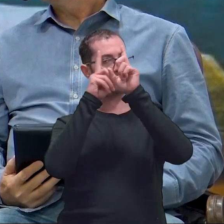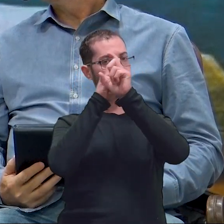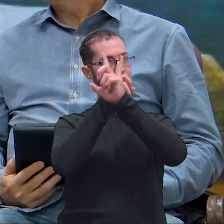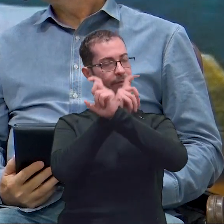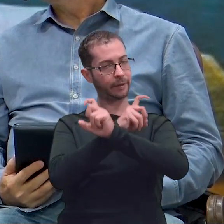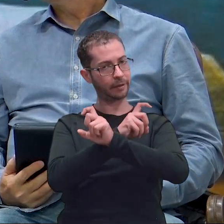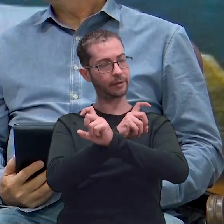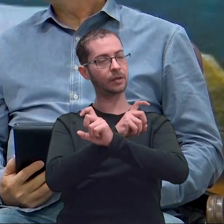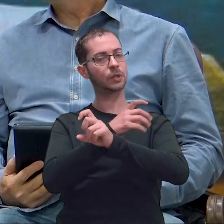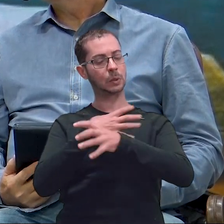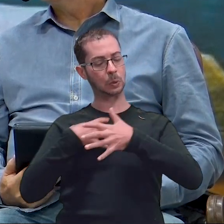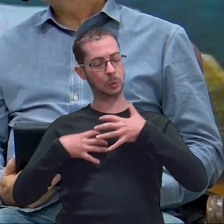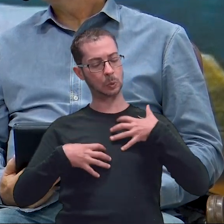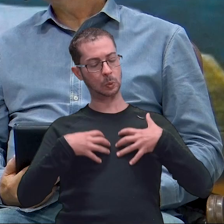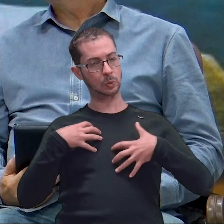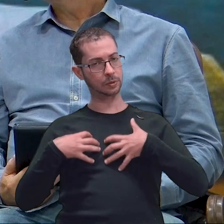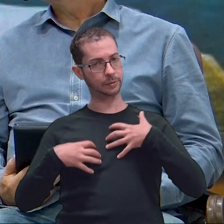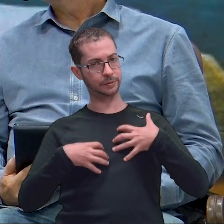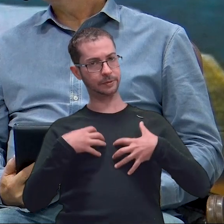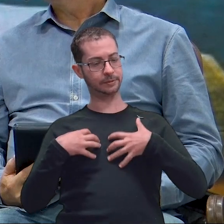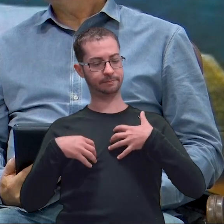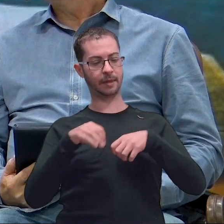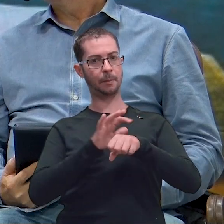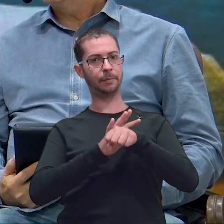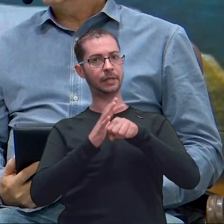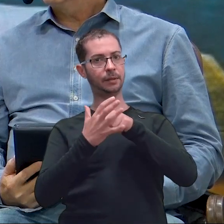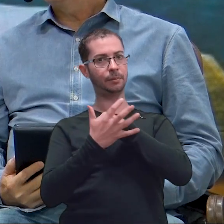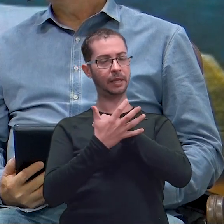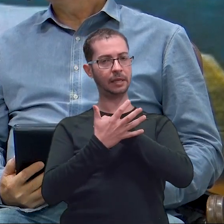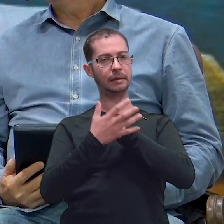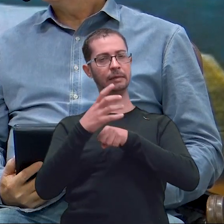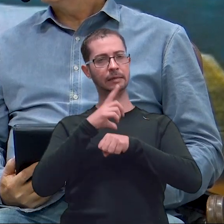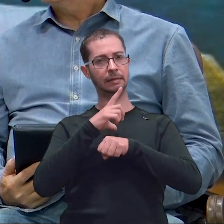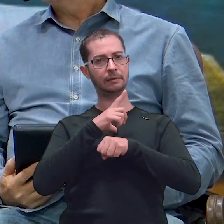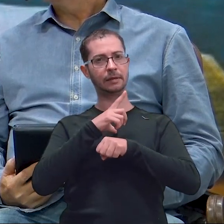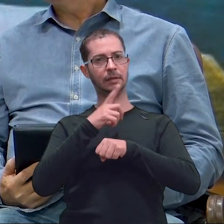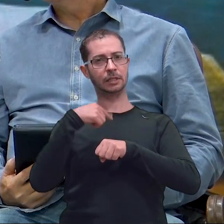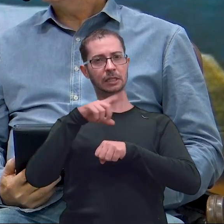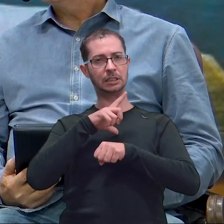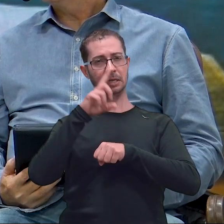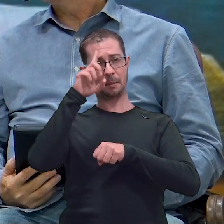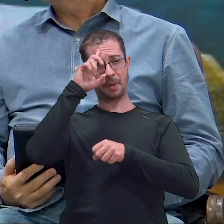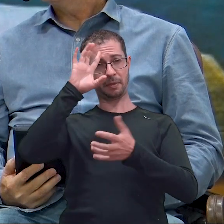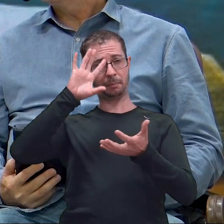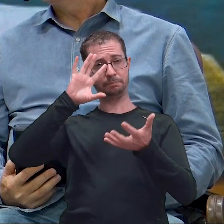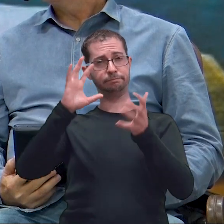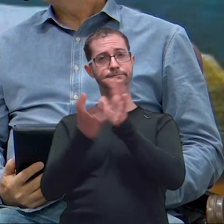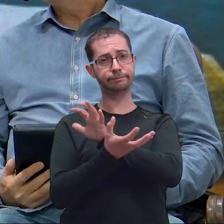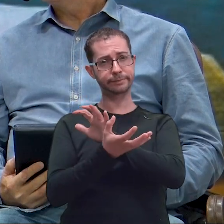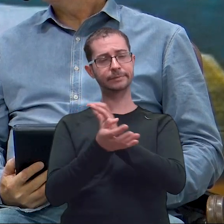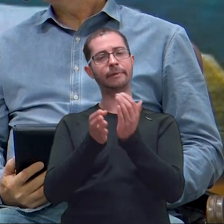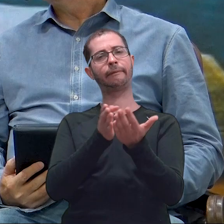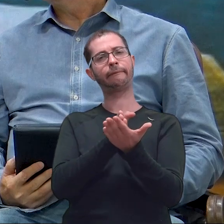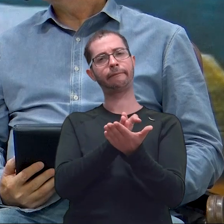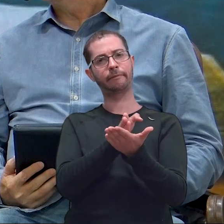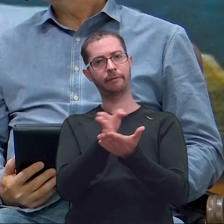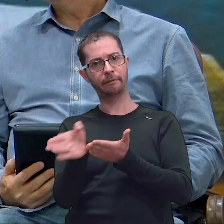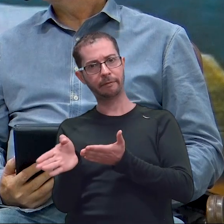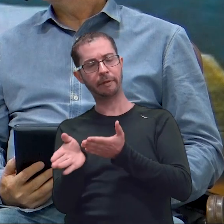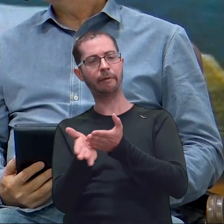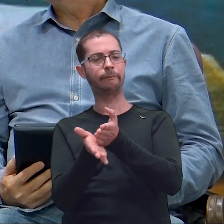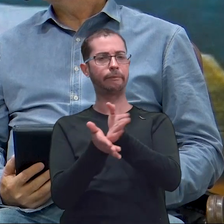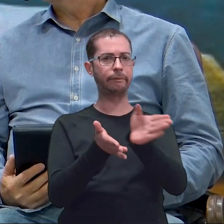tirado o nosso foco de muitas coisas, né? Tem impedido, inclusive, o nosso modo de